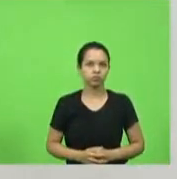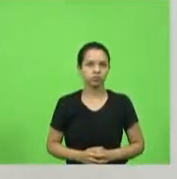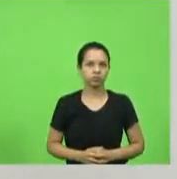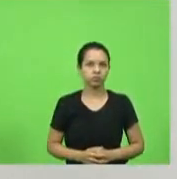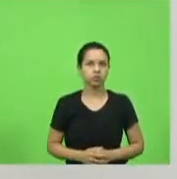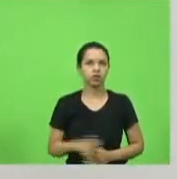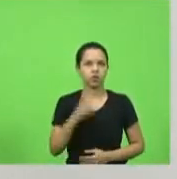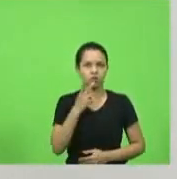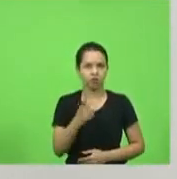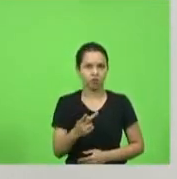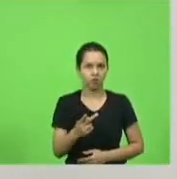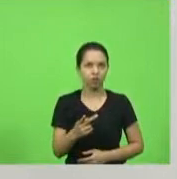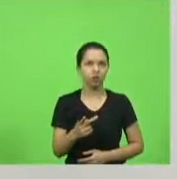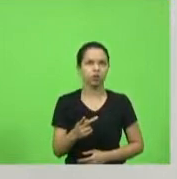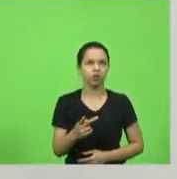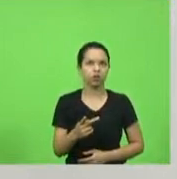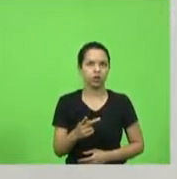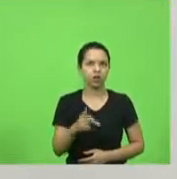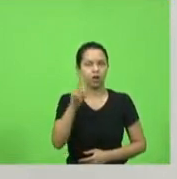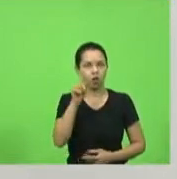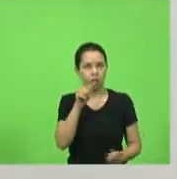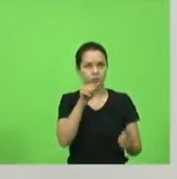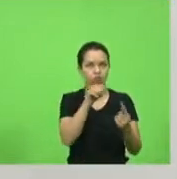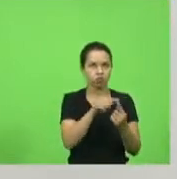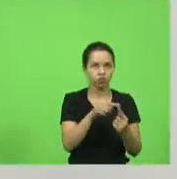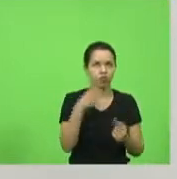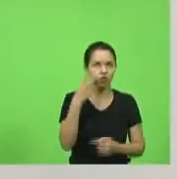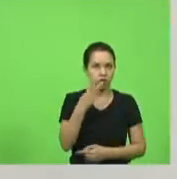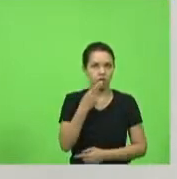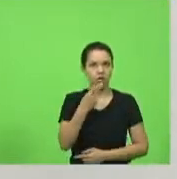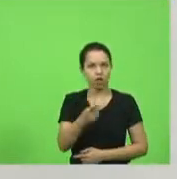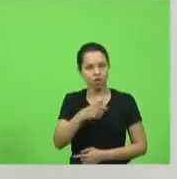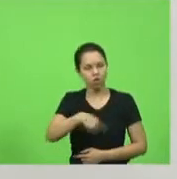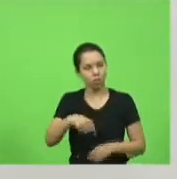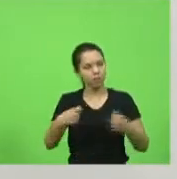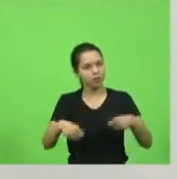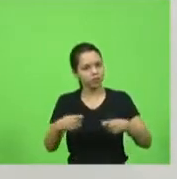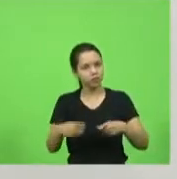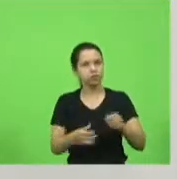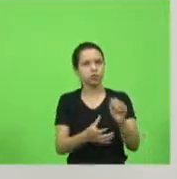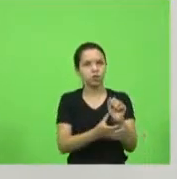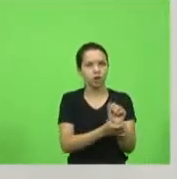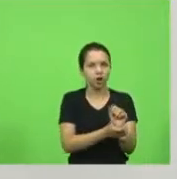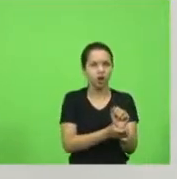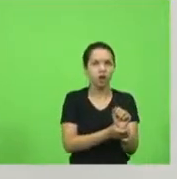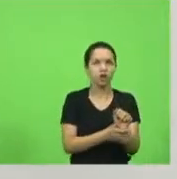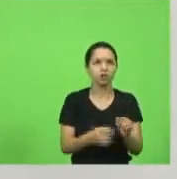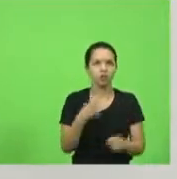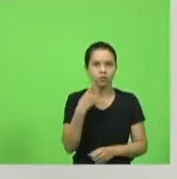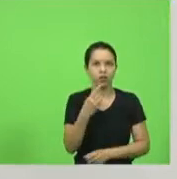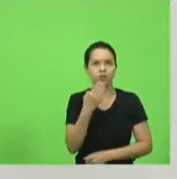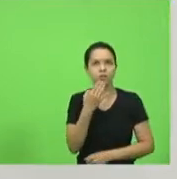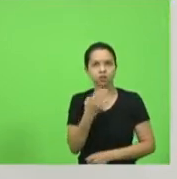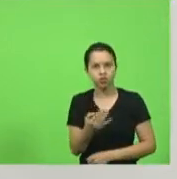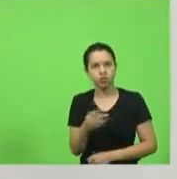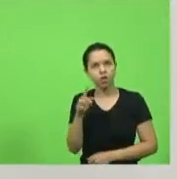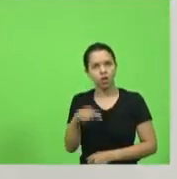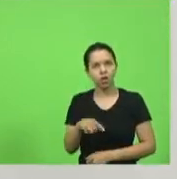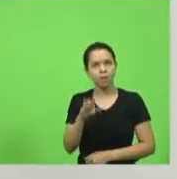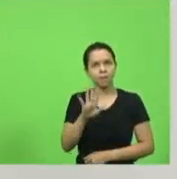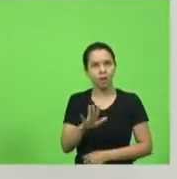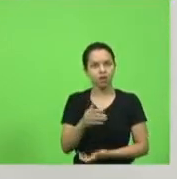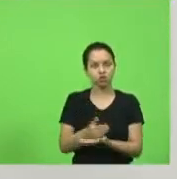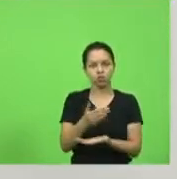Falei, é a missão do vereador falar, gente, nós precisamos de segurança, vamos acionar, do deputado pedir. É, mas a distribuição